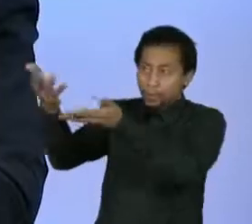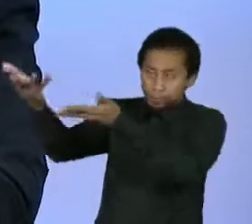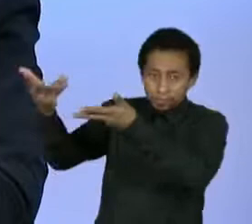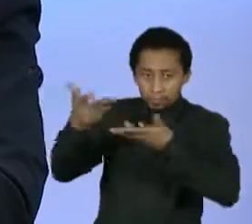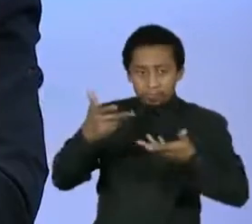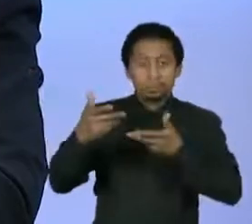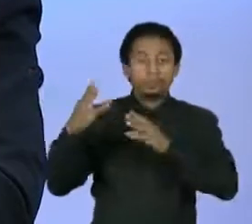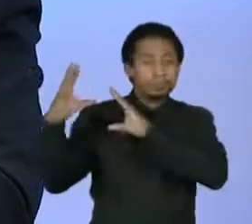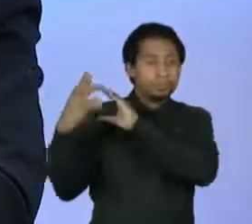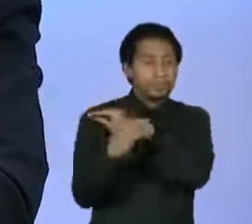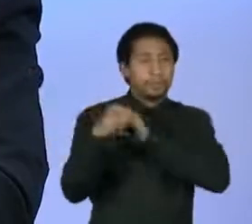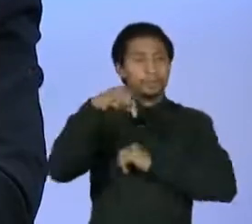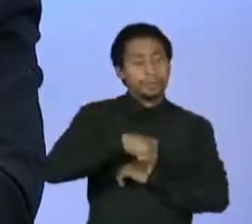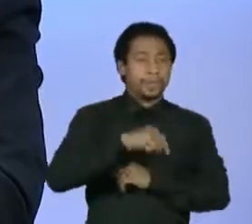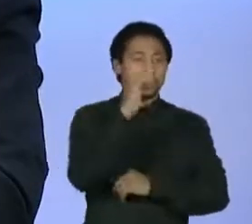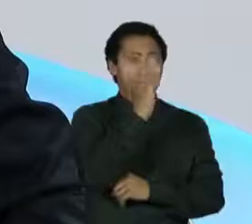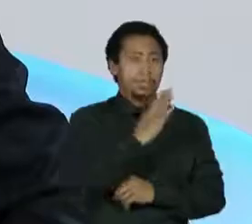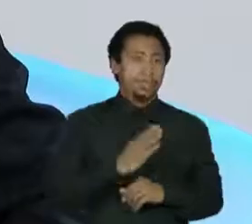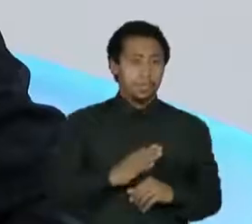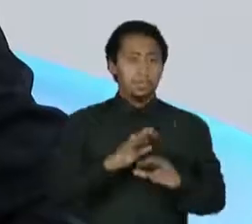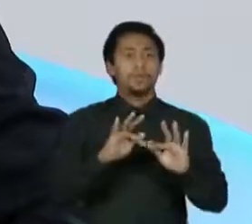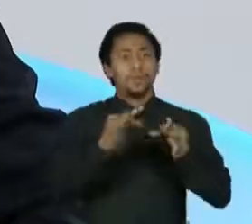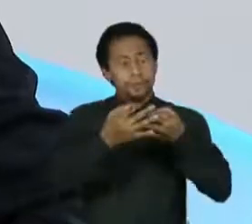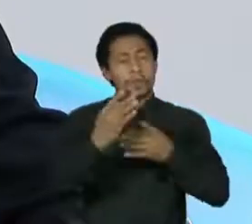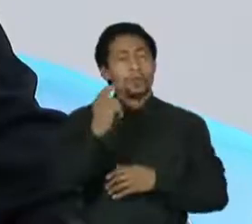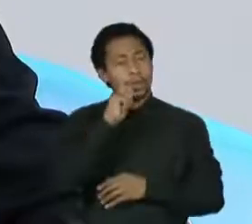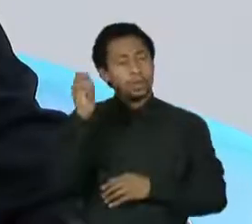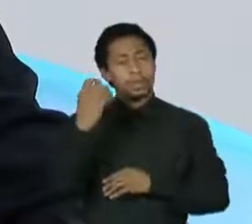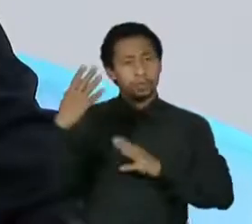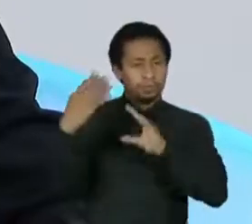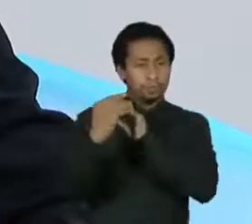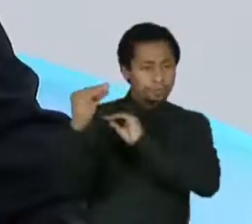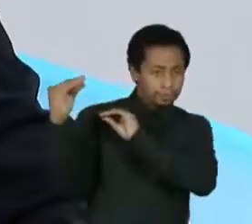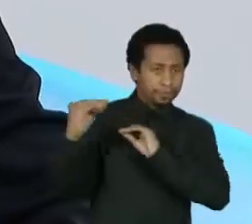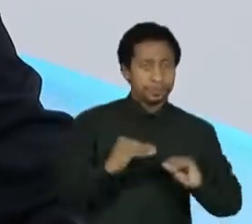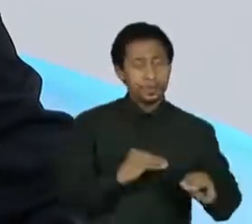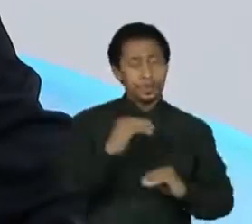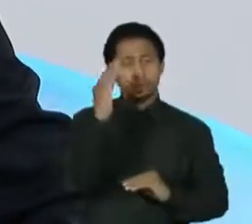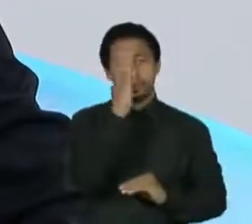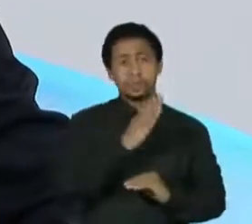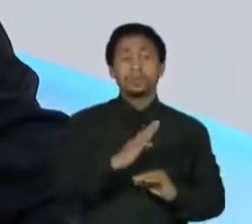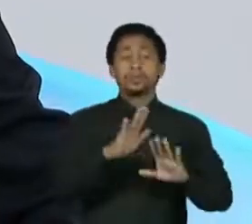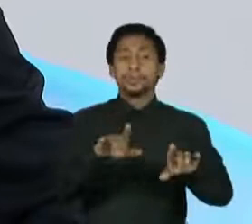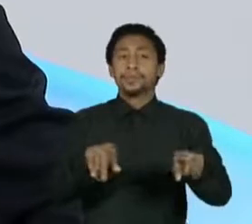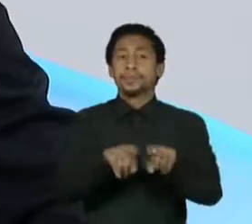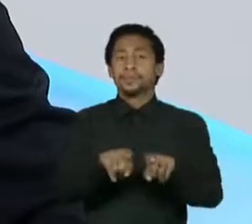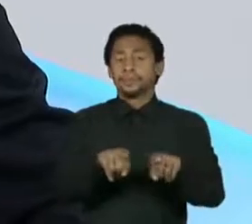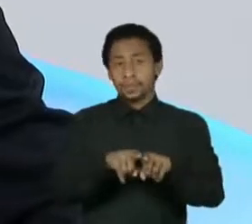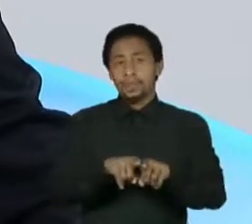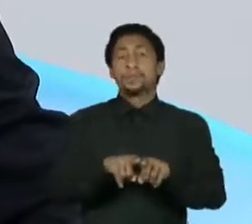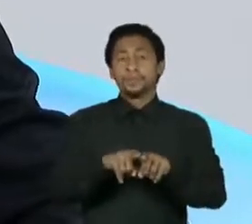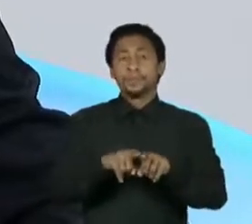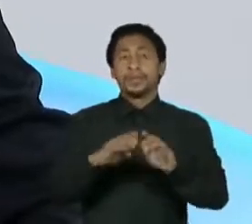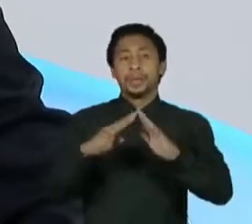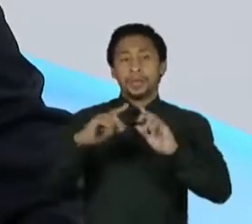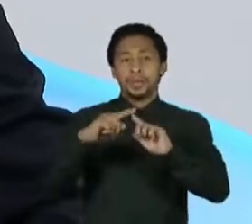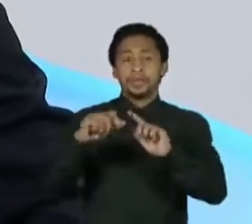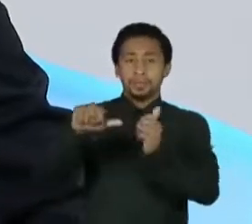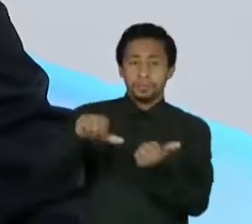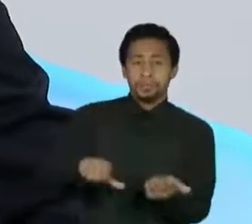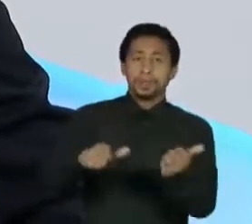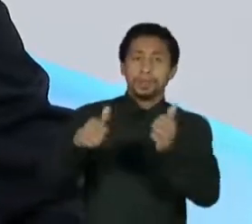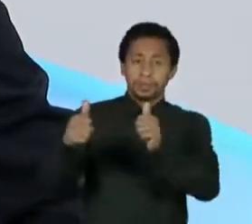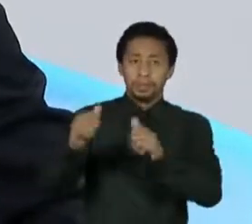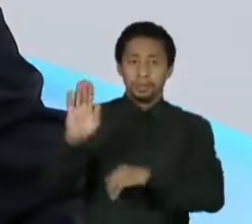familiares ucranianos. Mas também a igreja batista, PIB de Curitiba,